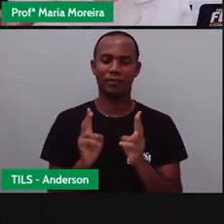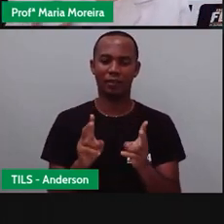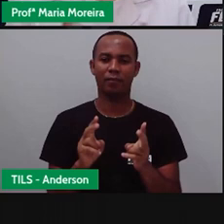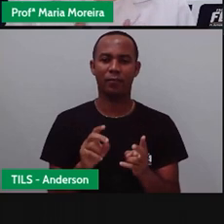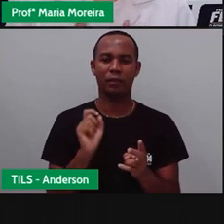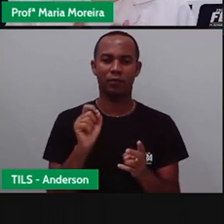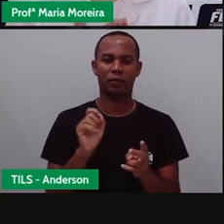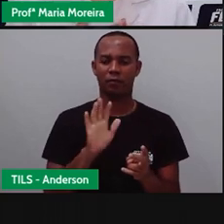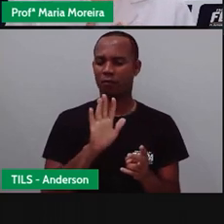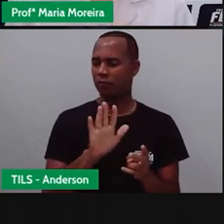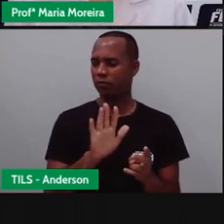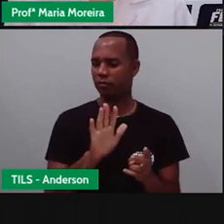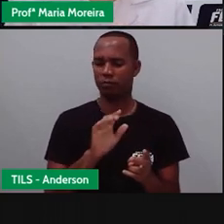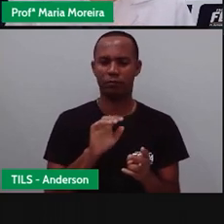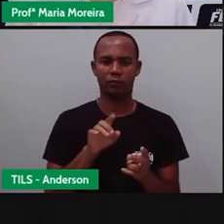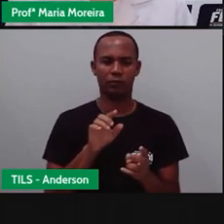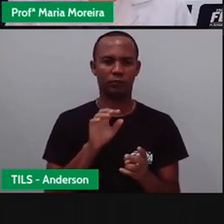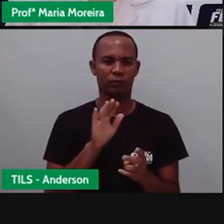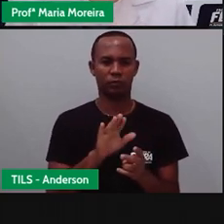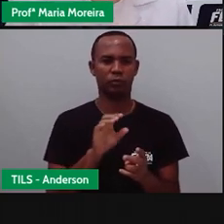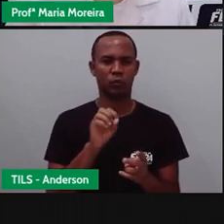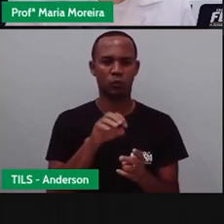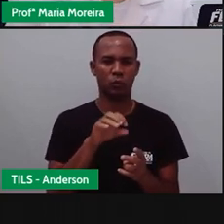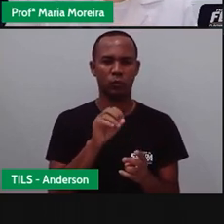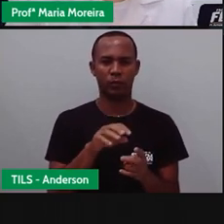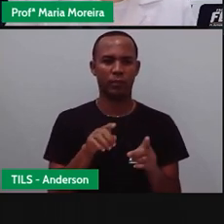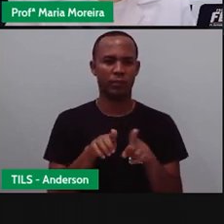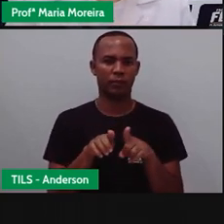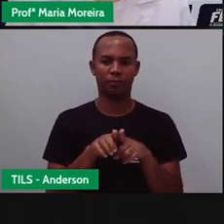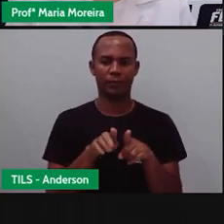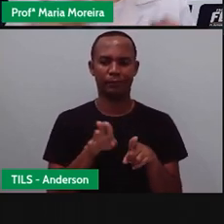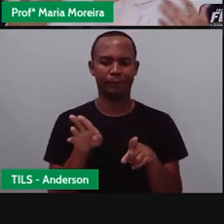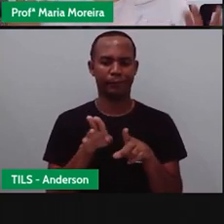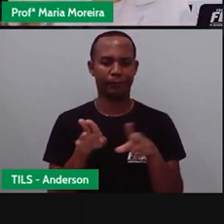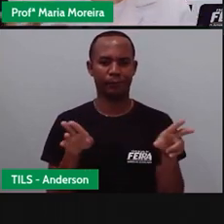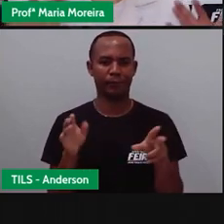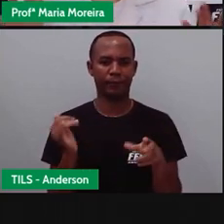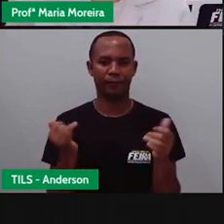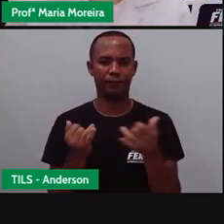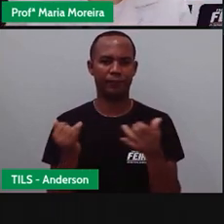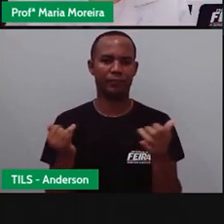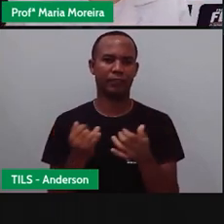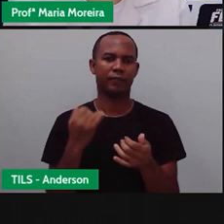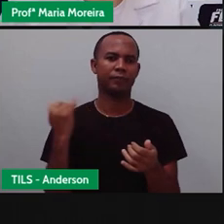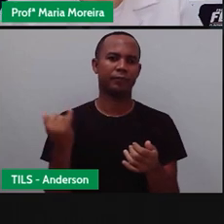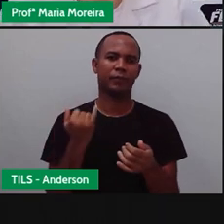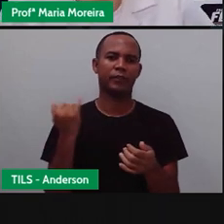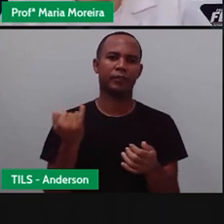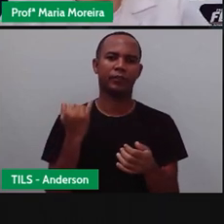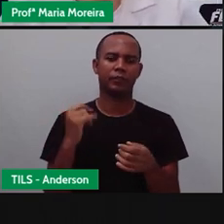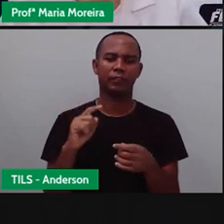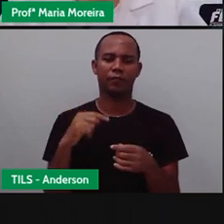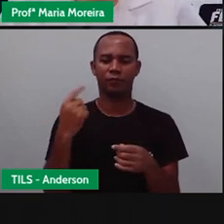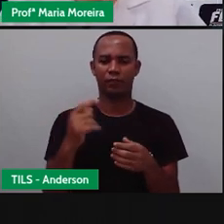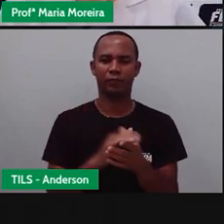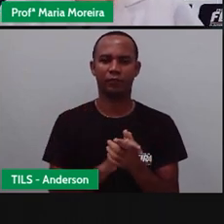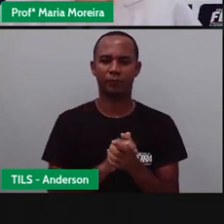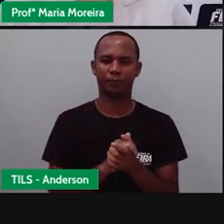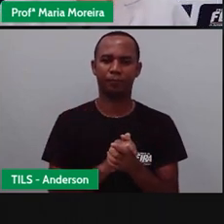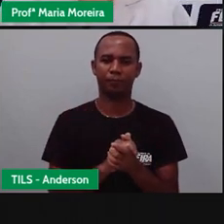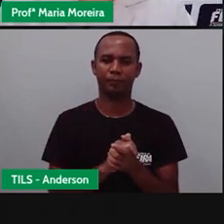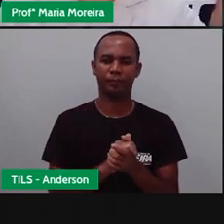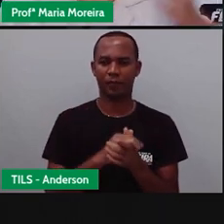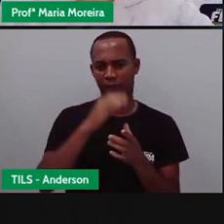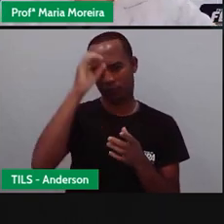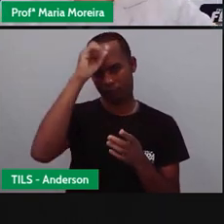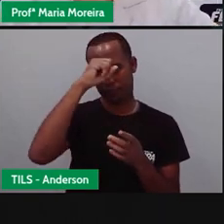da seta. Para a Maria, agradece se vocês darem seta, tá? Porque avisa o que está acontecendo aí na frente dela. E a